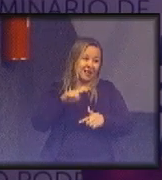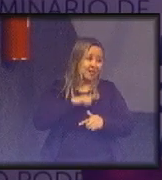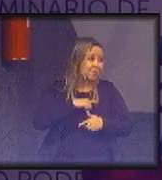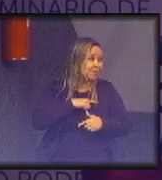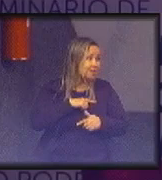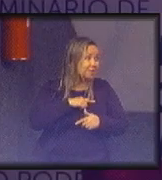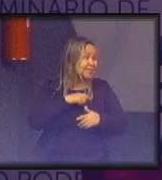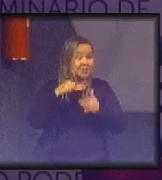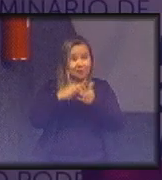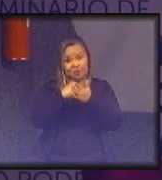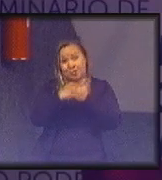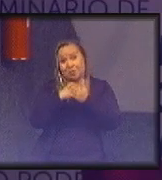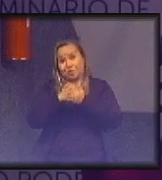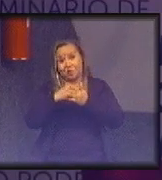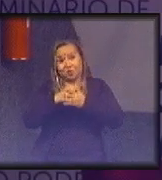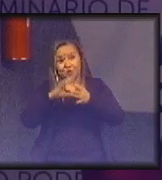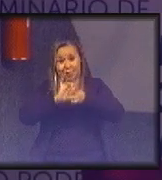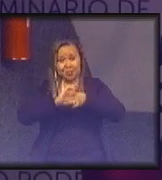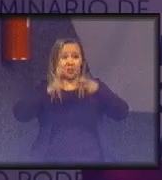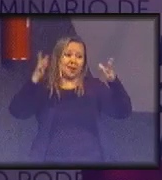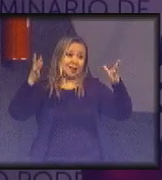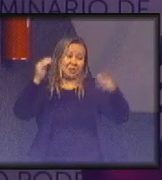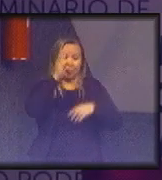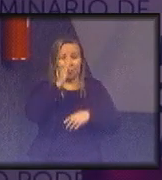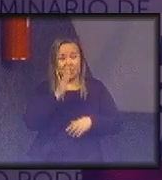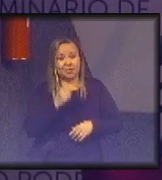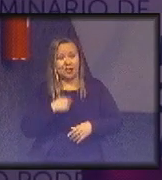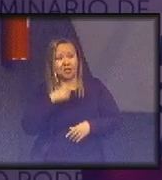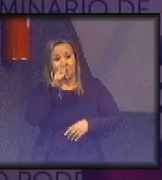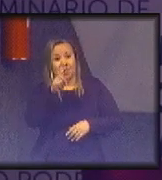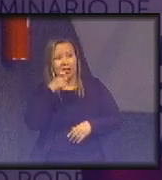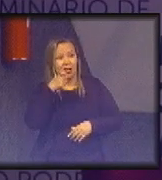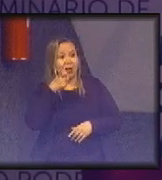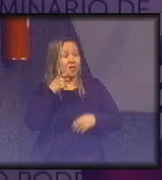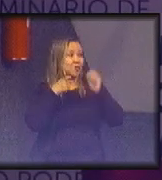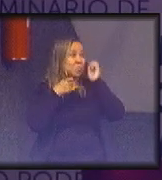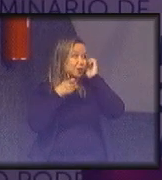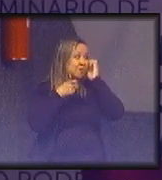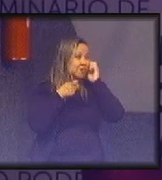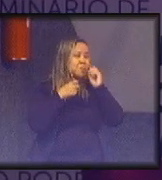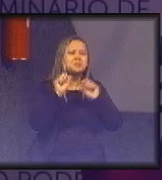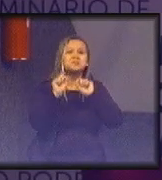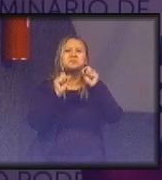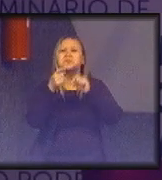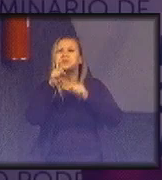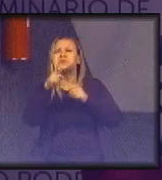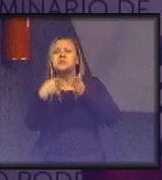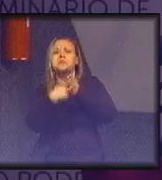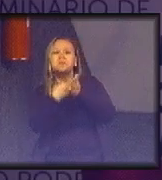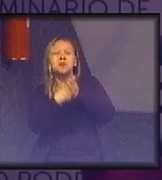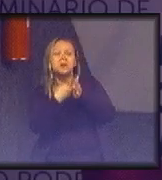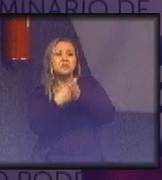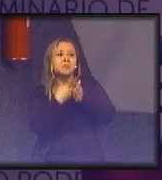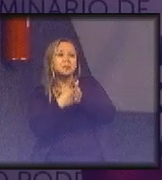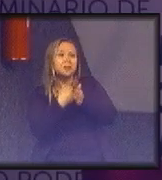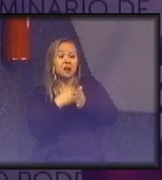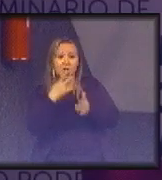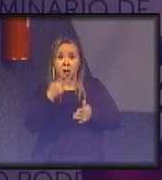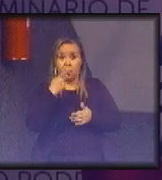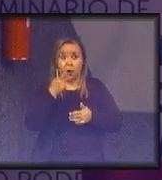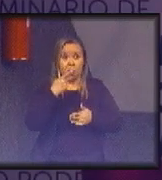pela democracia no Brasil. Eu sou... Quando me perguntam o que eu sou, eu nunca digo profissão. Eu sou